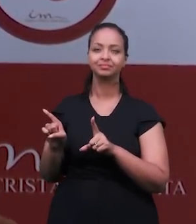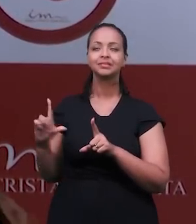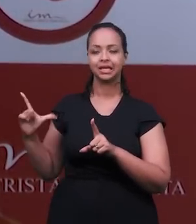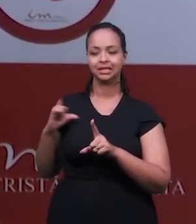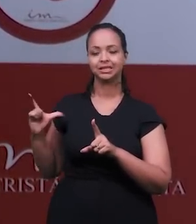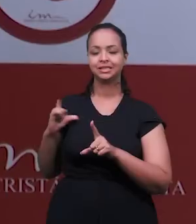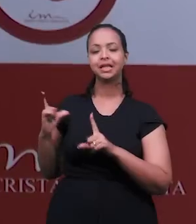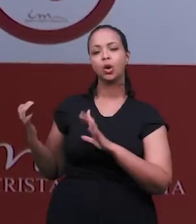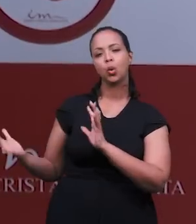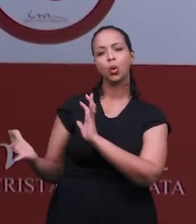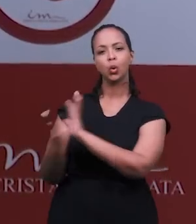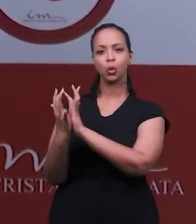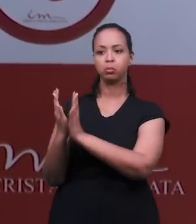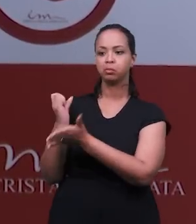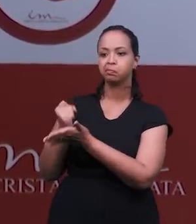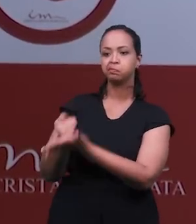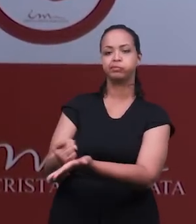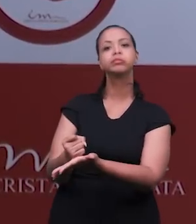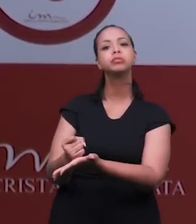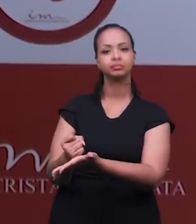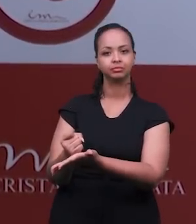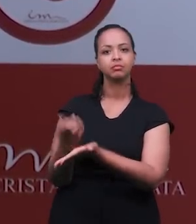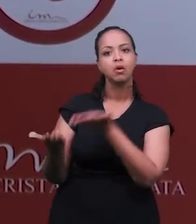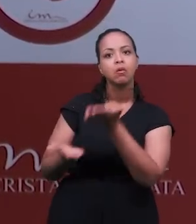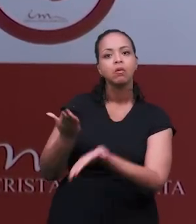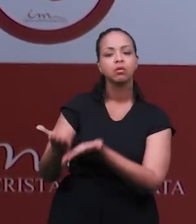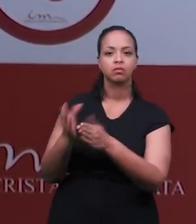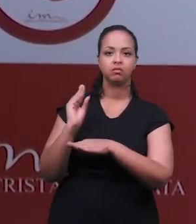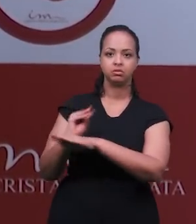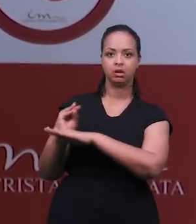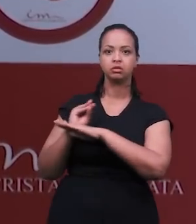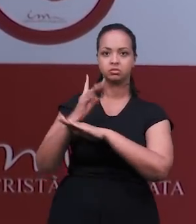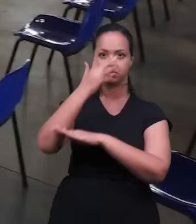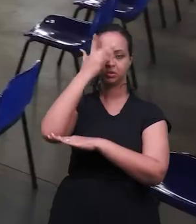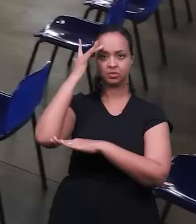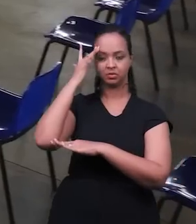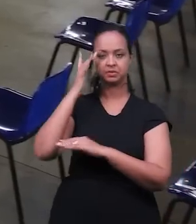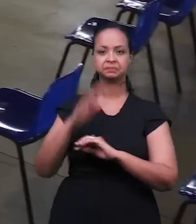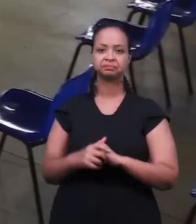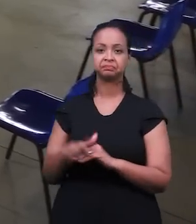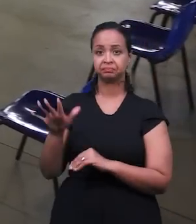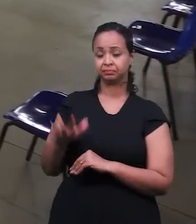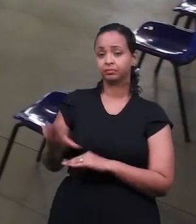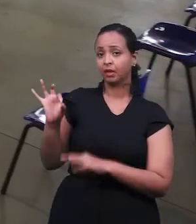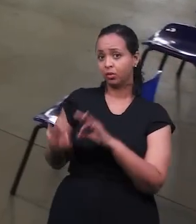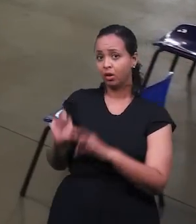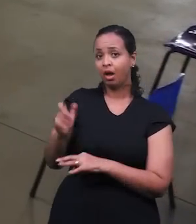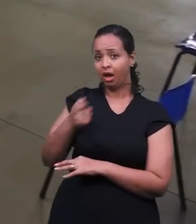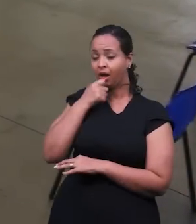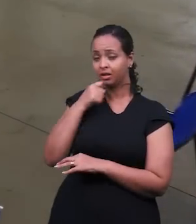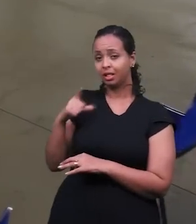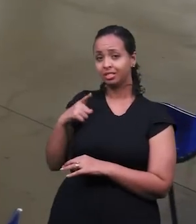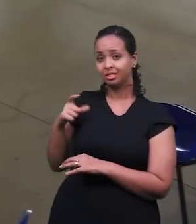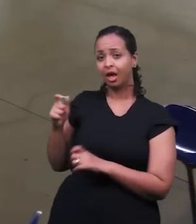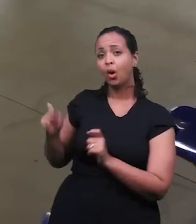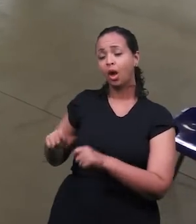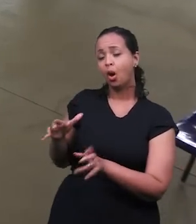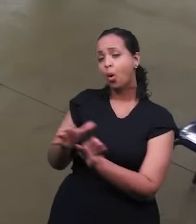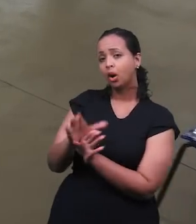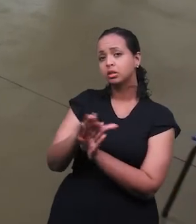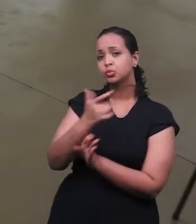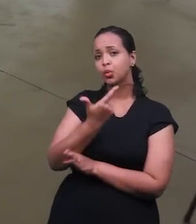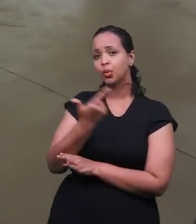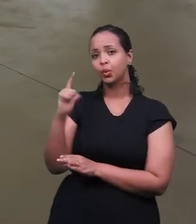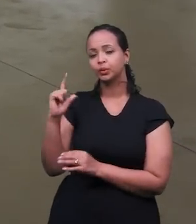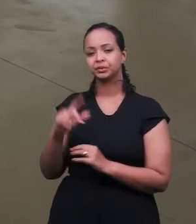todo esse aparato para atender vítimas de violência doméstica e familiar. Ainda na área jurídica, houve outros tipos